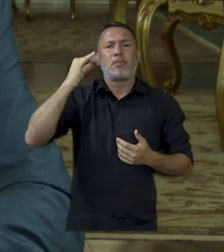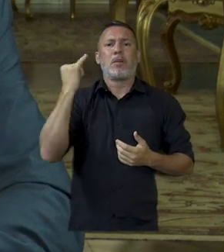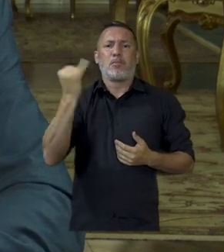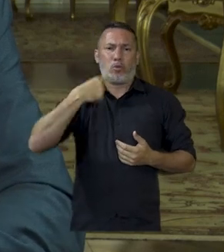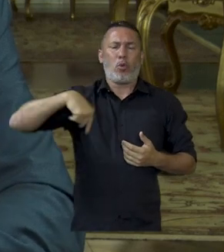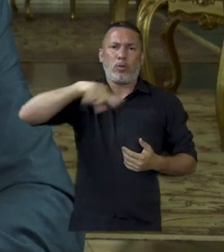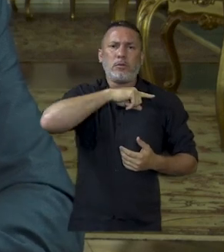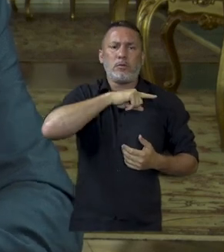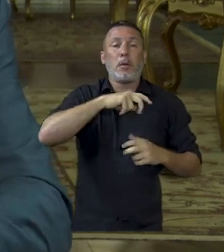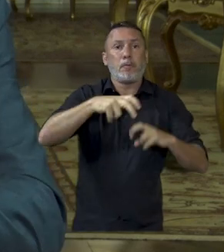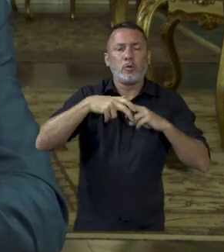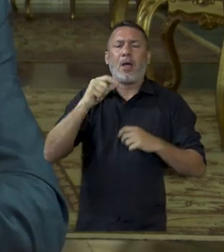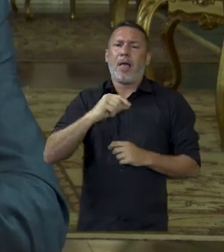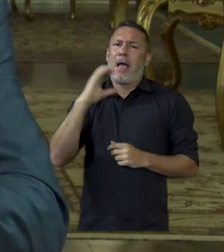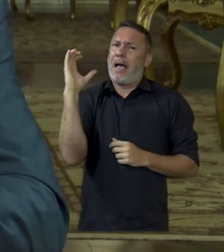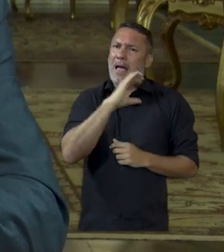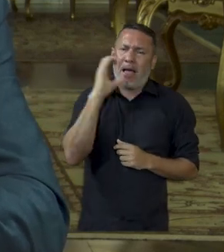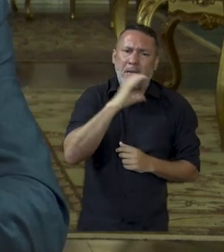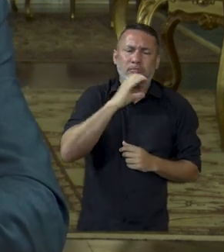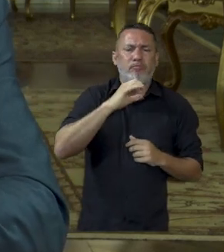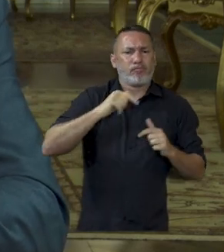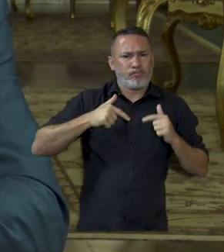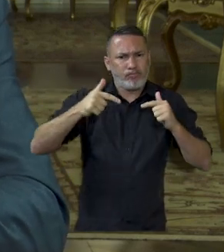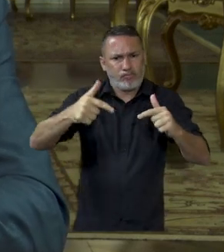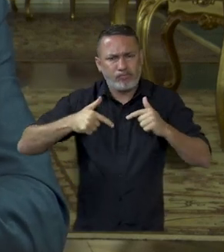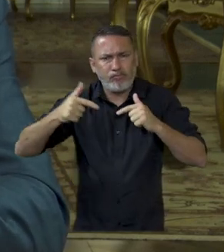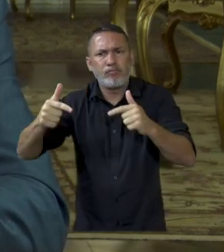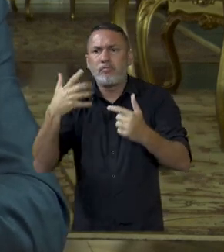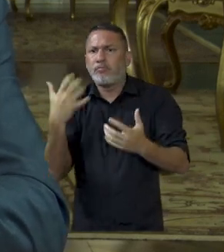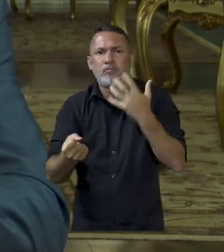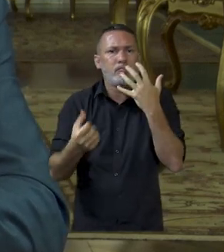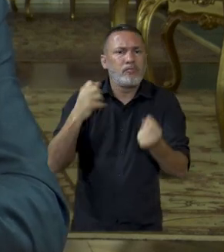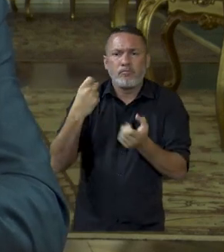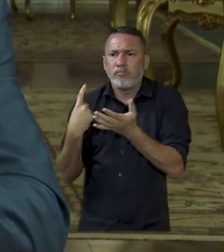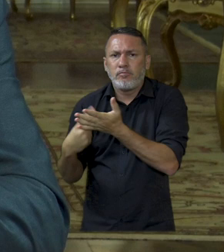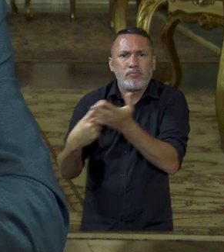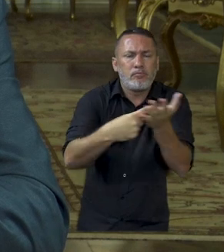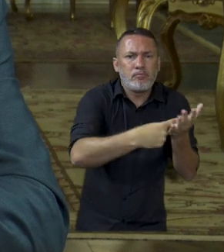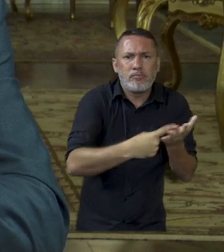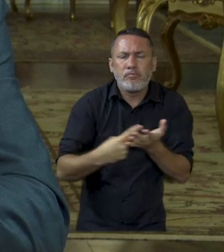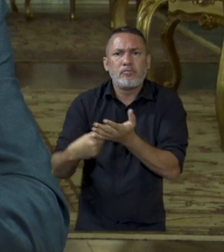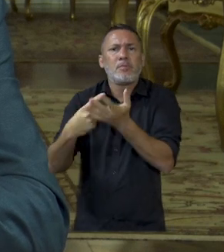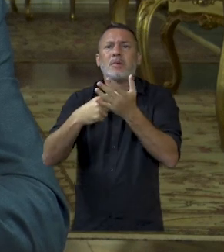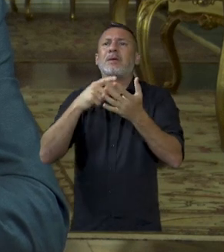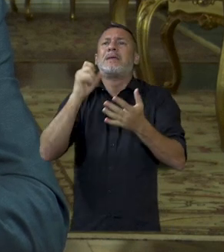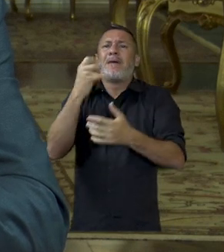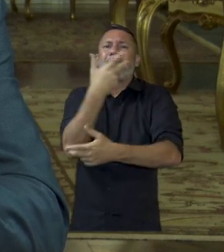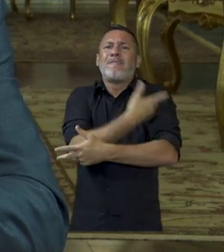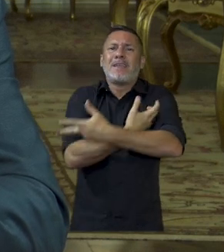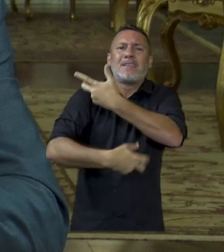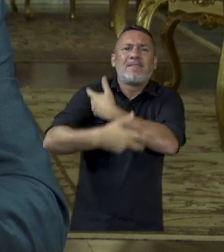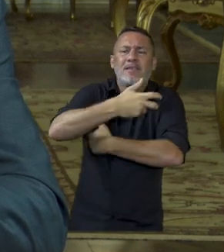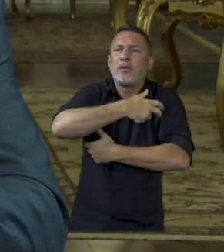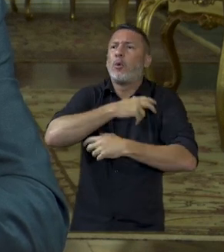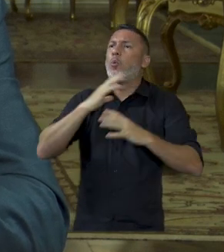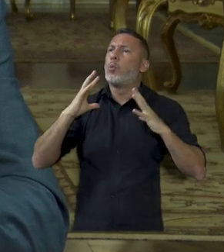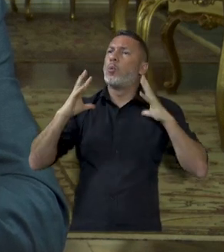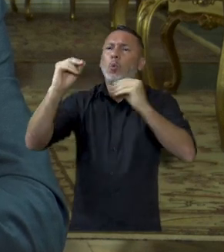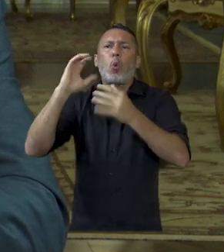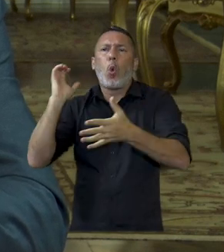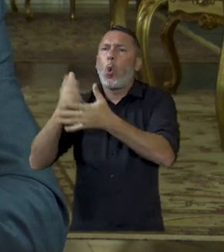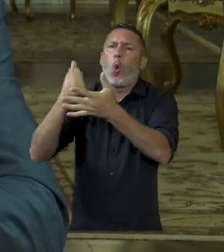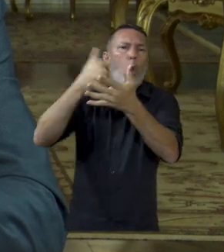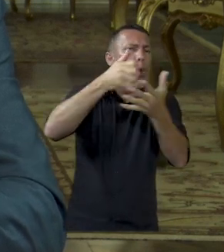é fundamental para nós. Então, agilidade, disponibilidade de todas, comprar todas as vacinas